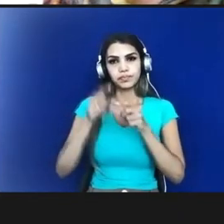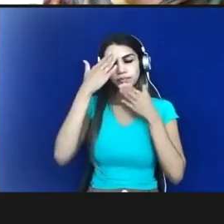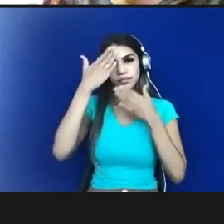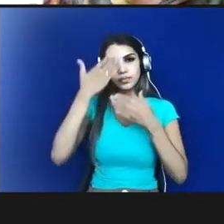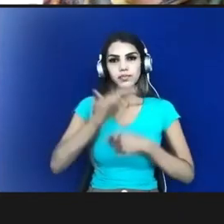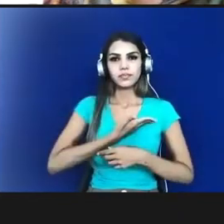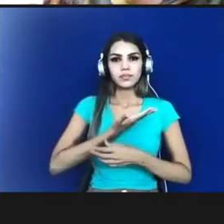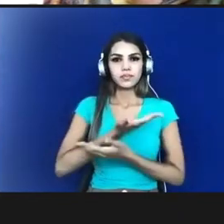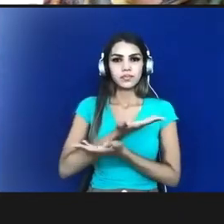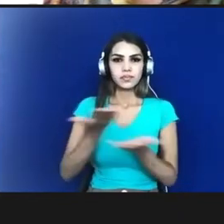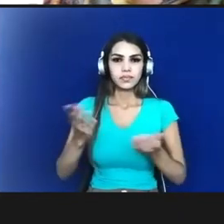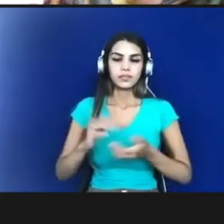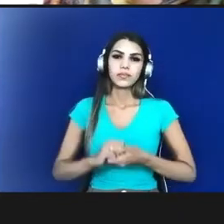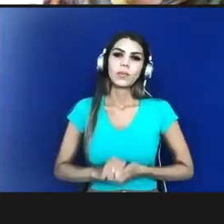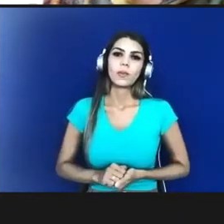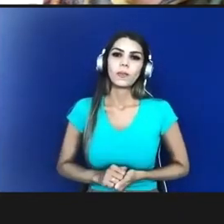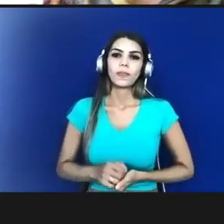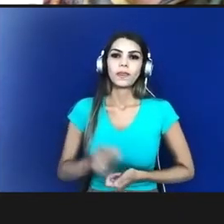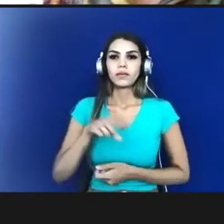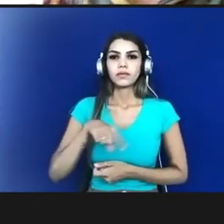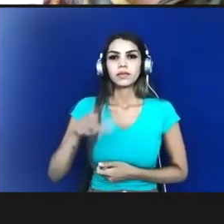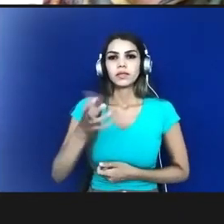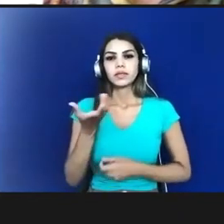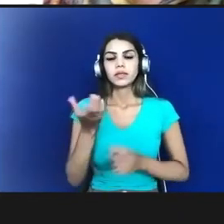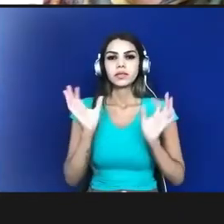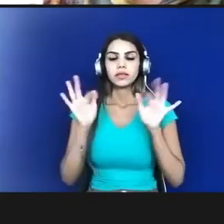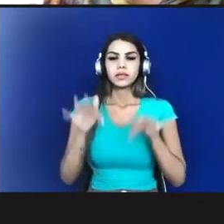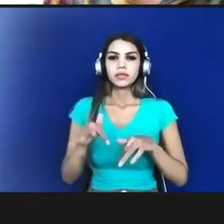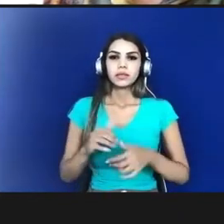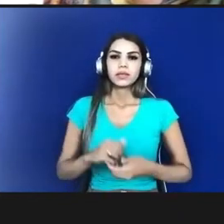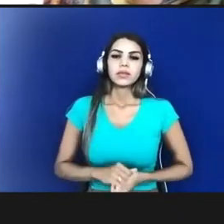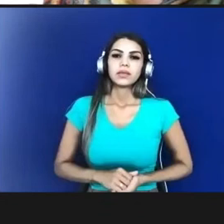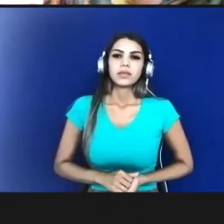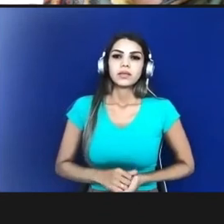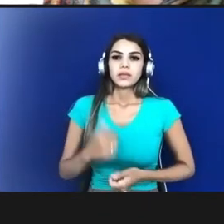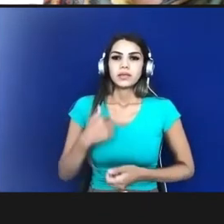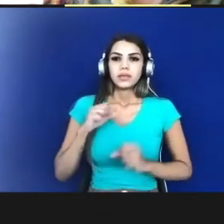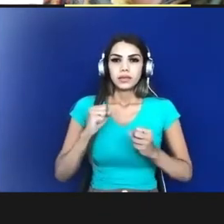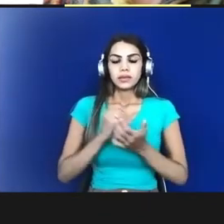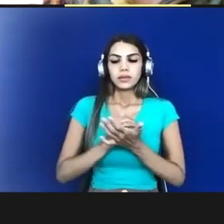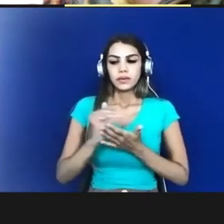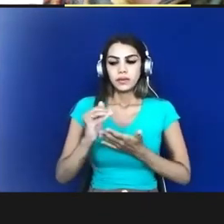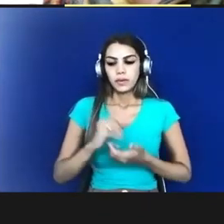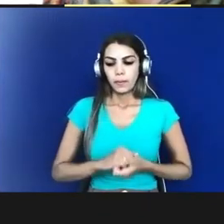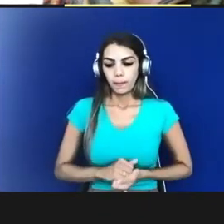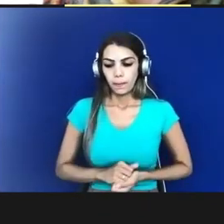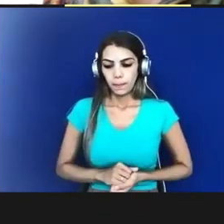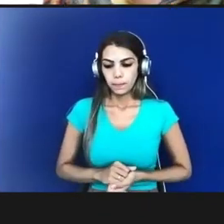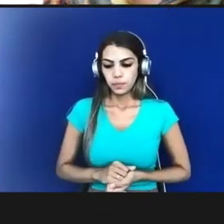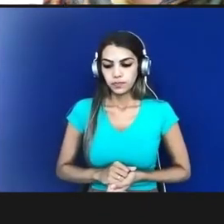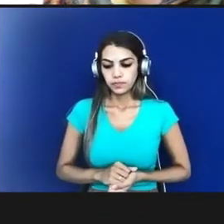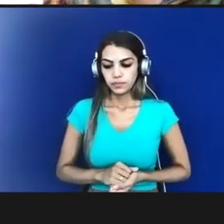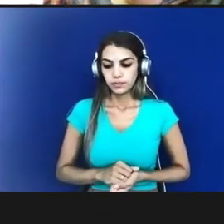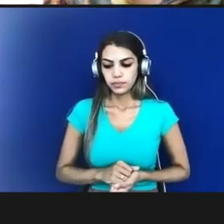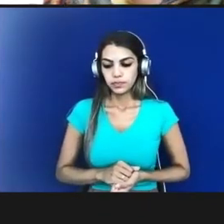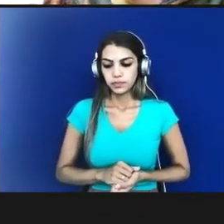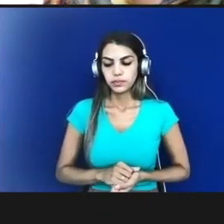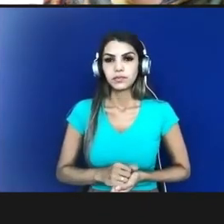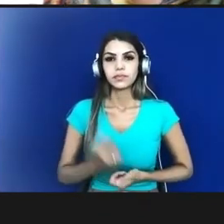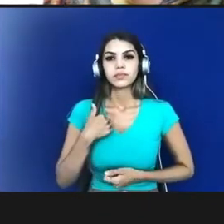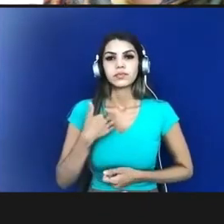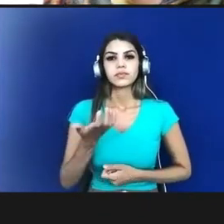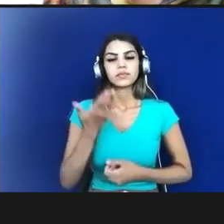Últimas palavras Posso começar? Claro Eu gostaria muito de